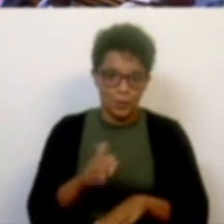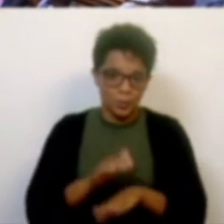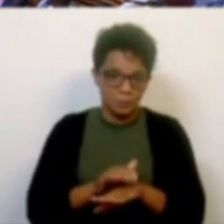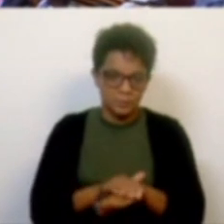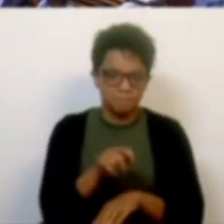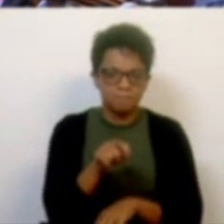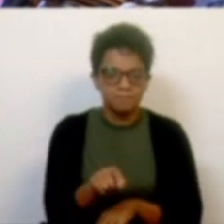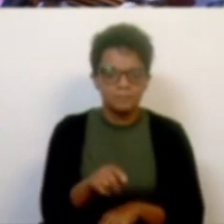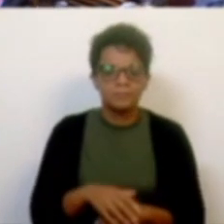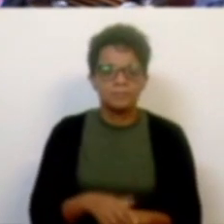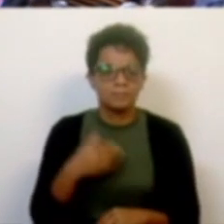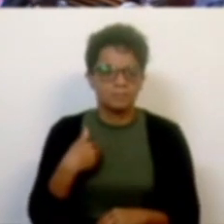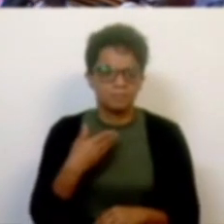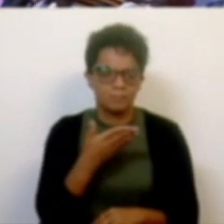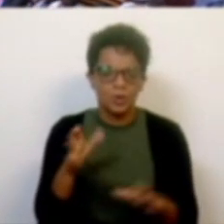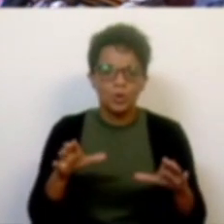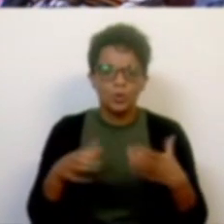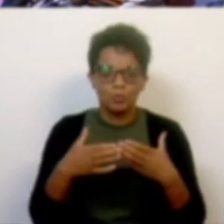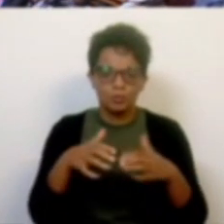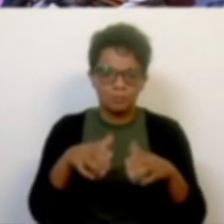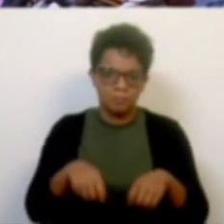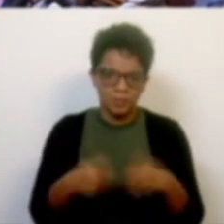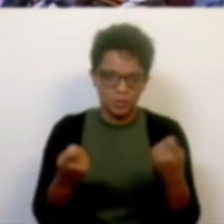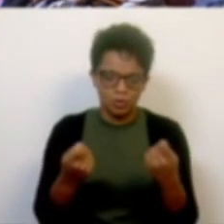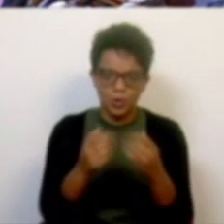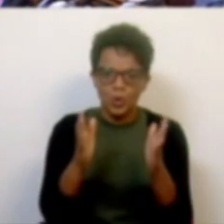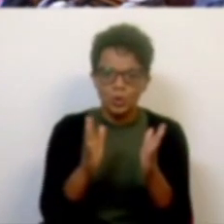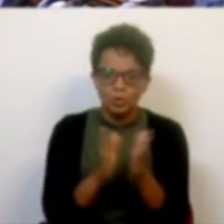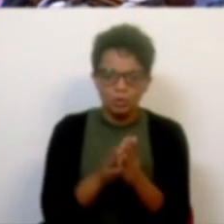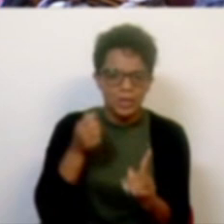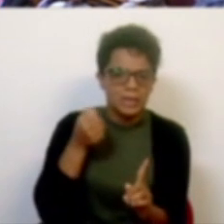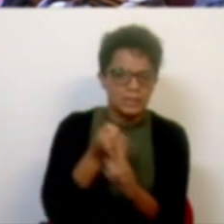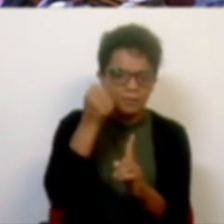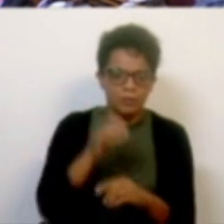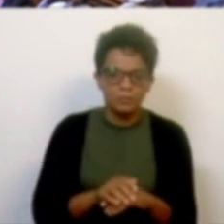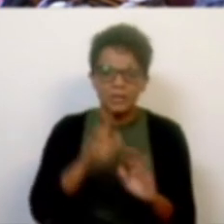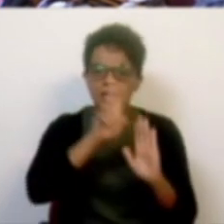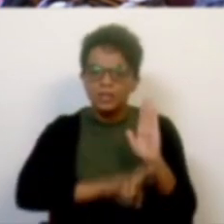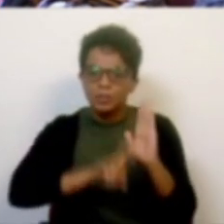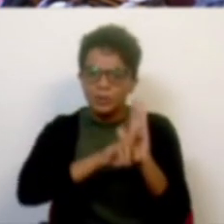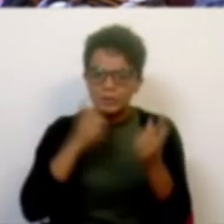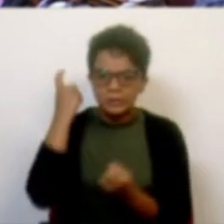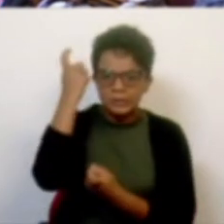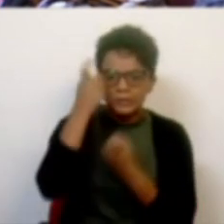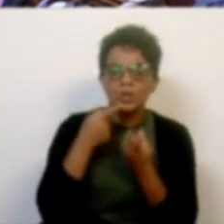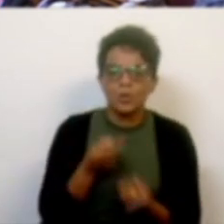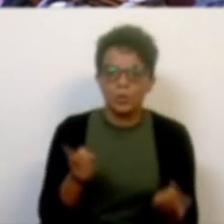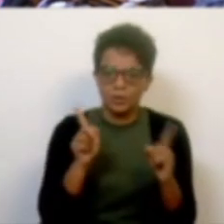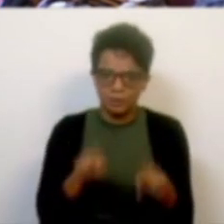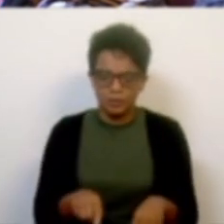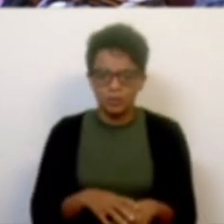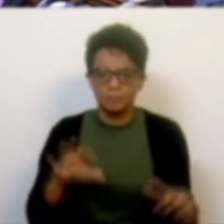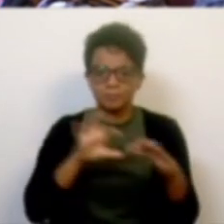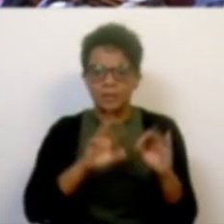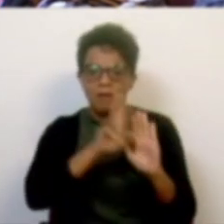vou desafiar todos os grupos parlamentares a repensar o regimento, nomeadamente no que diz respeito às